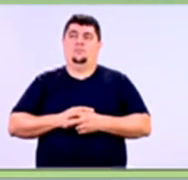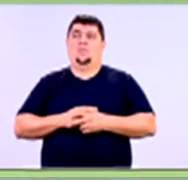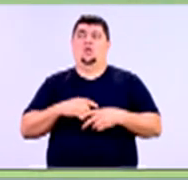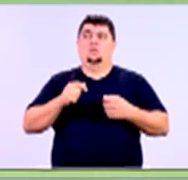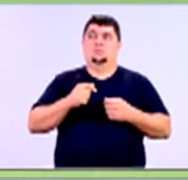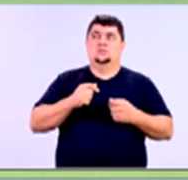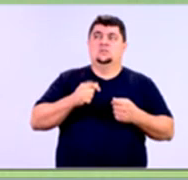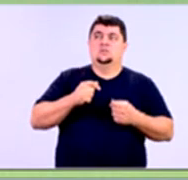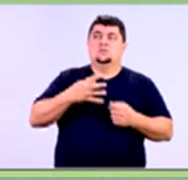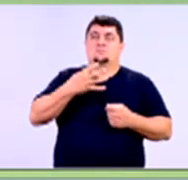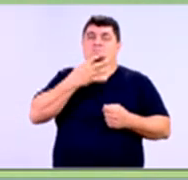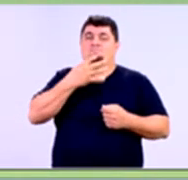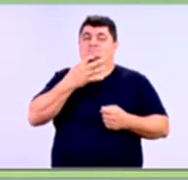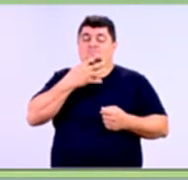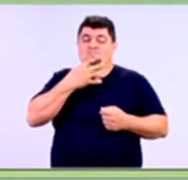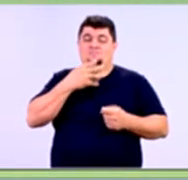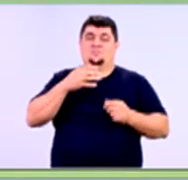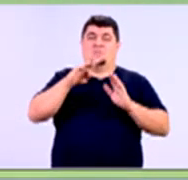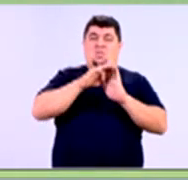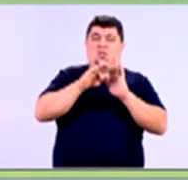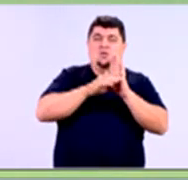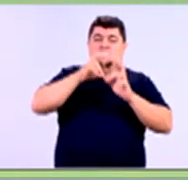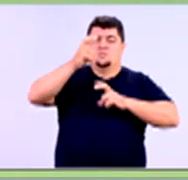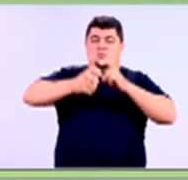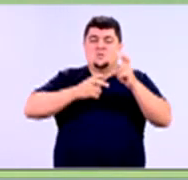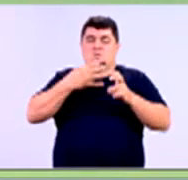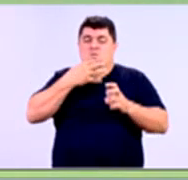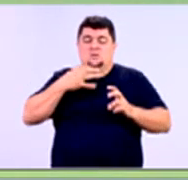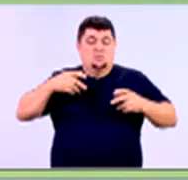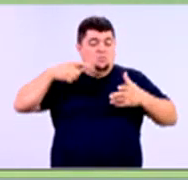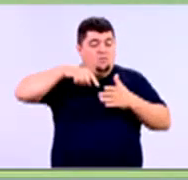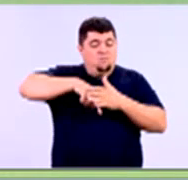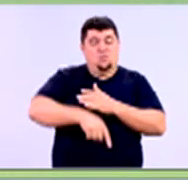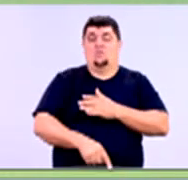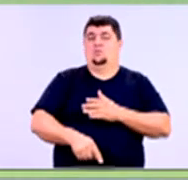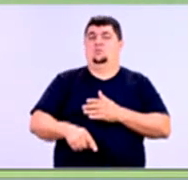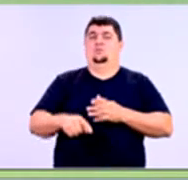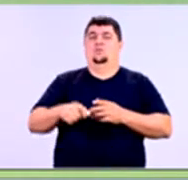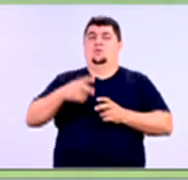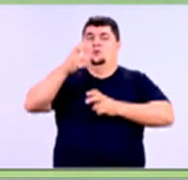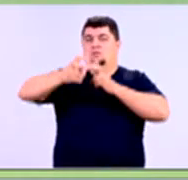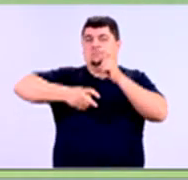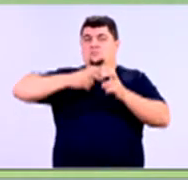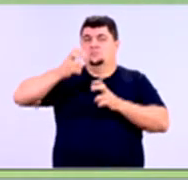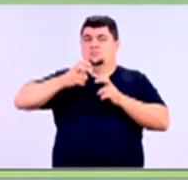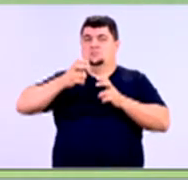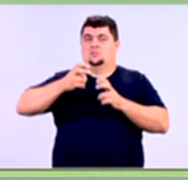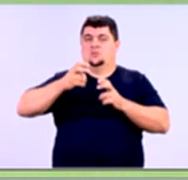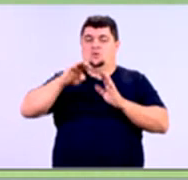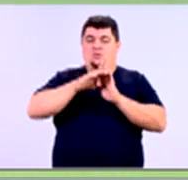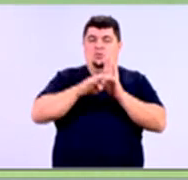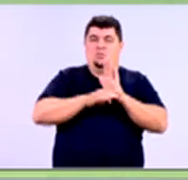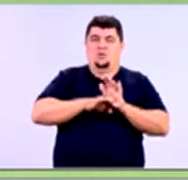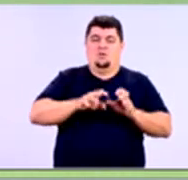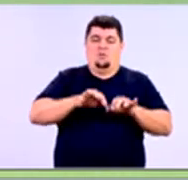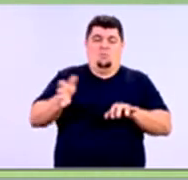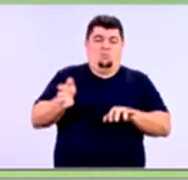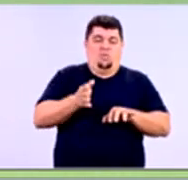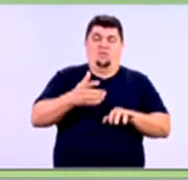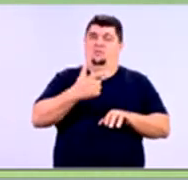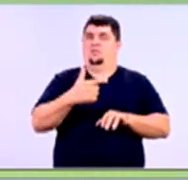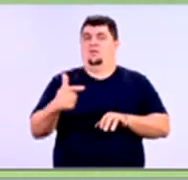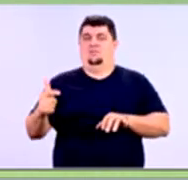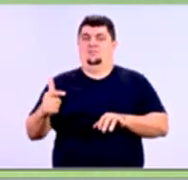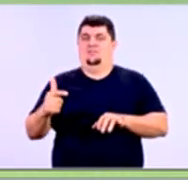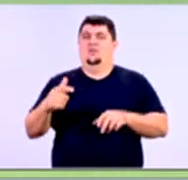um sistema confiável de boas práticas de controle. O computador, gente, ele não é uma máquina de escrever eletrônico.